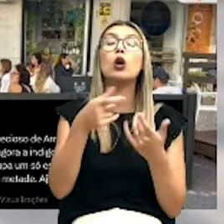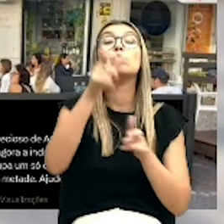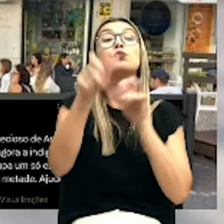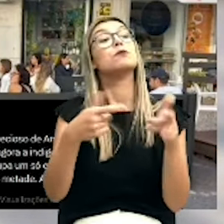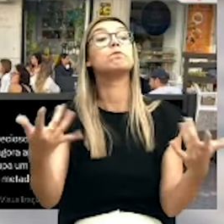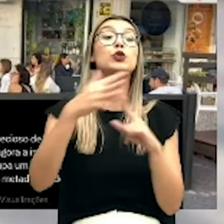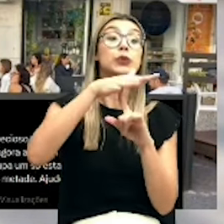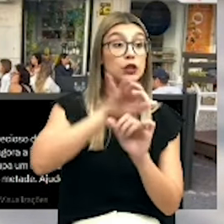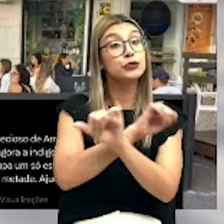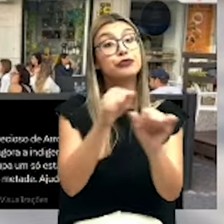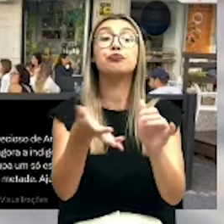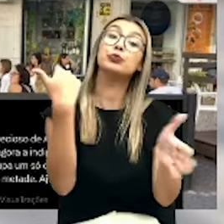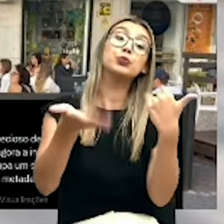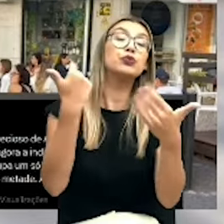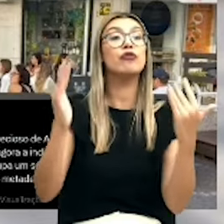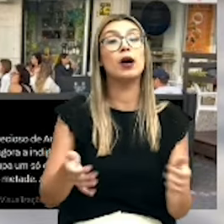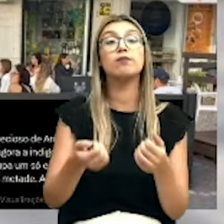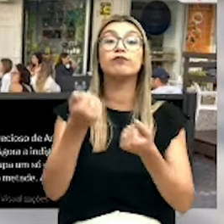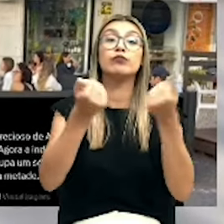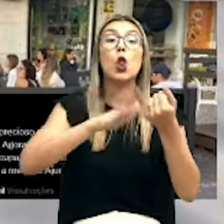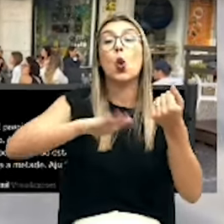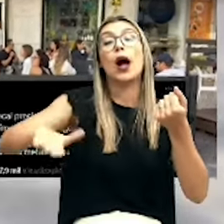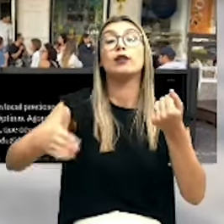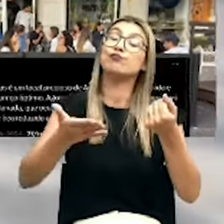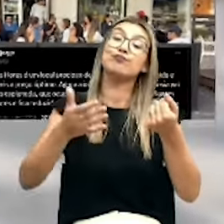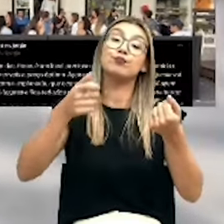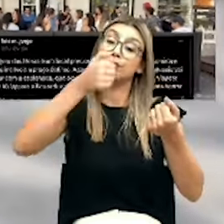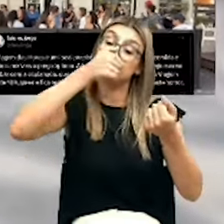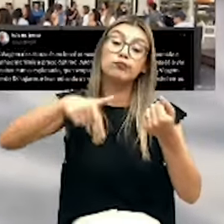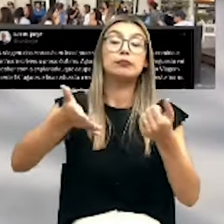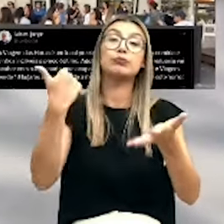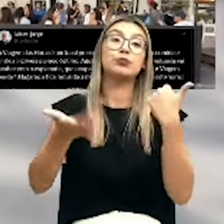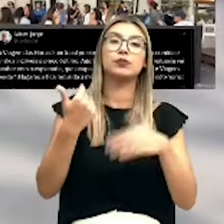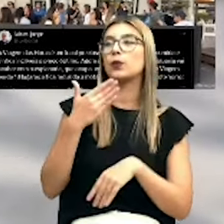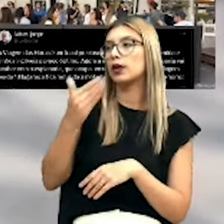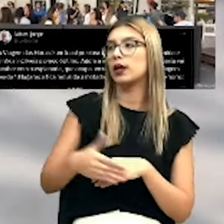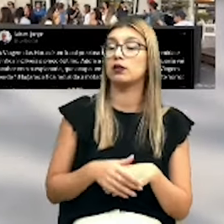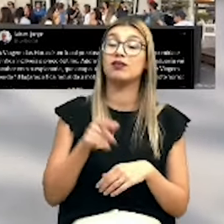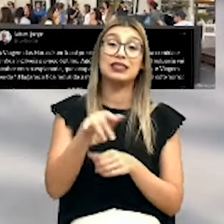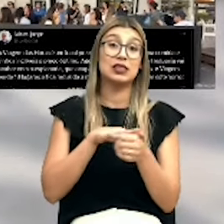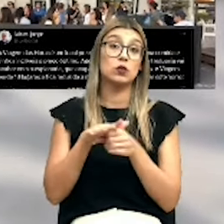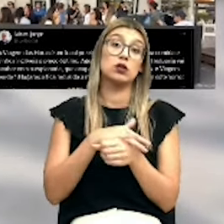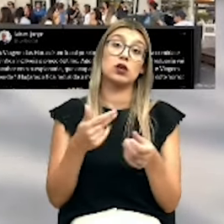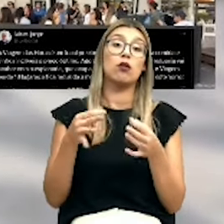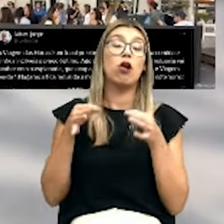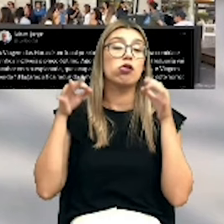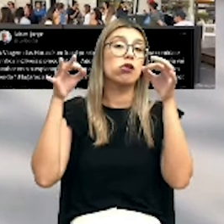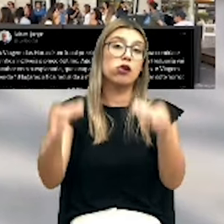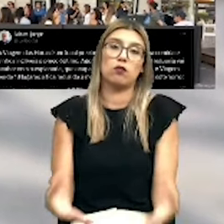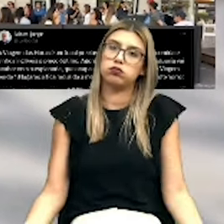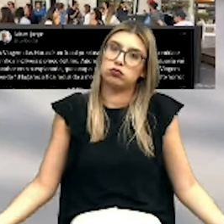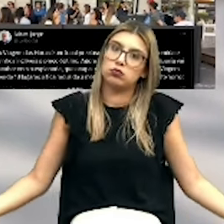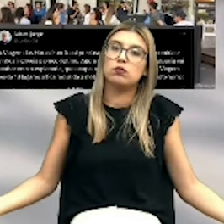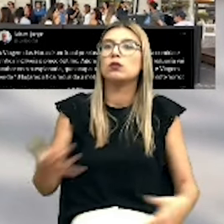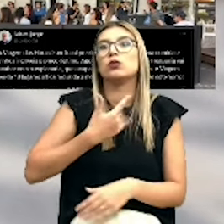dias, as suas planadas que ocupam lugares de estacionamento. E esta é uma questão que nos preocupa muito. E gostaríamos de